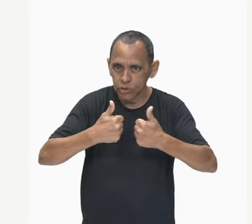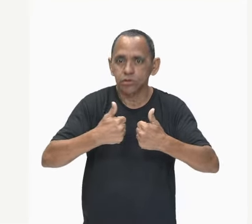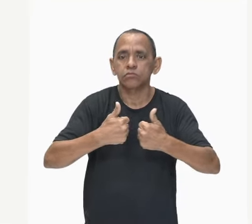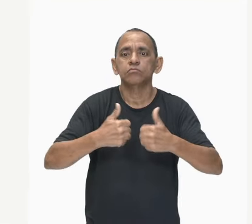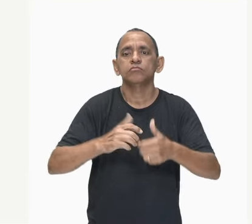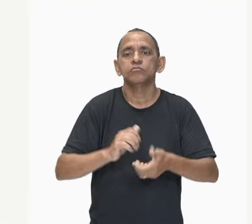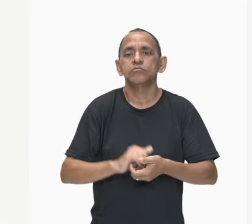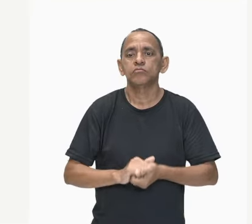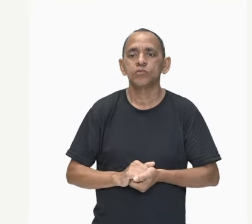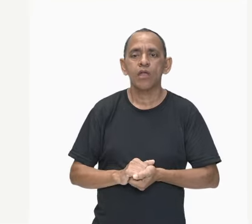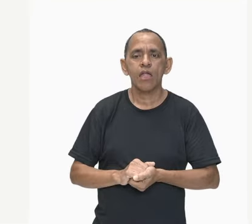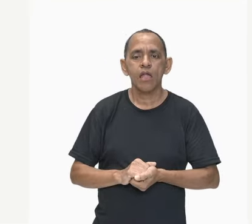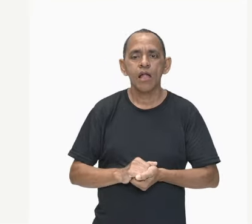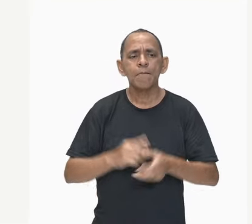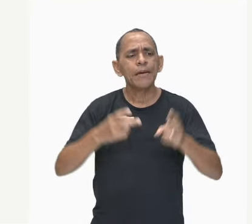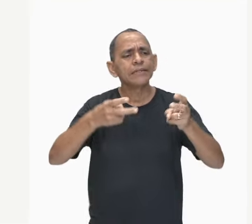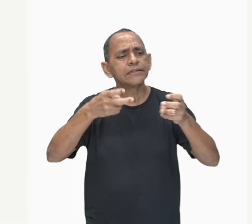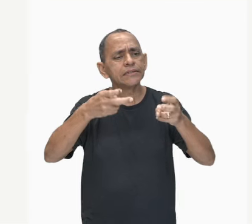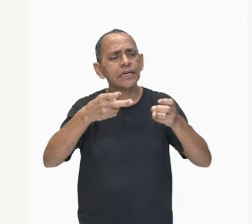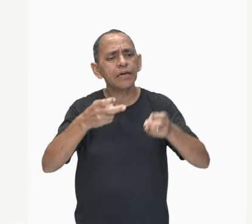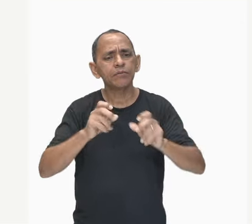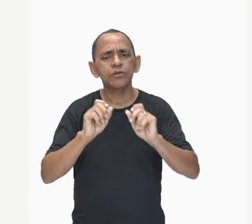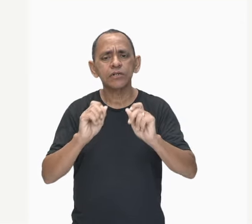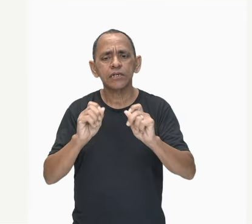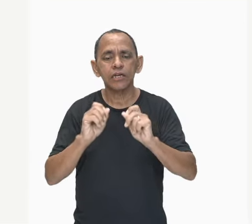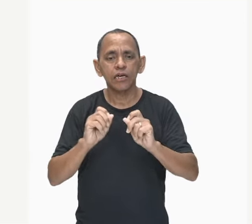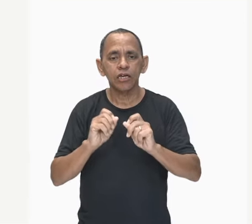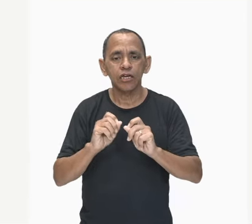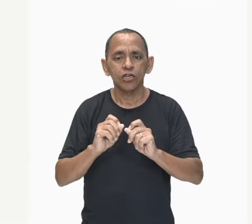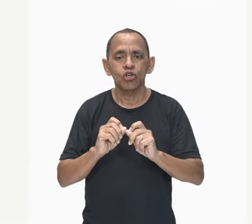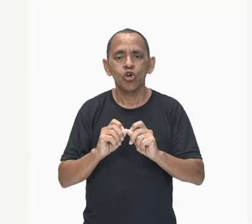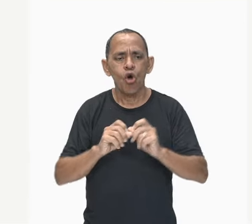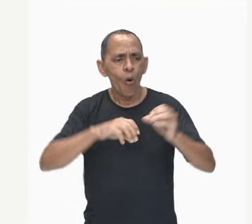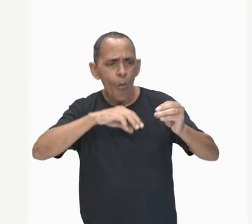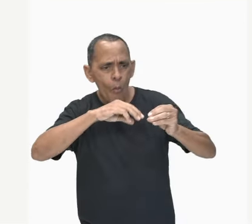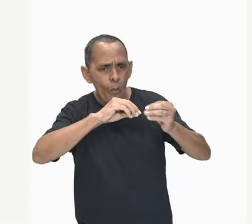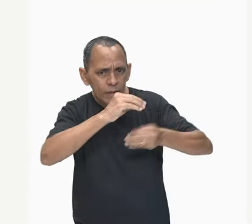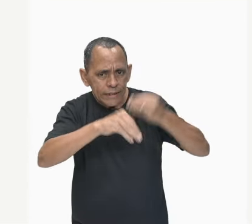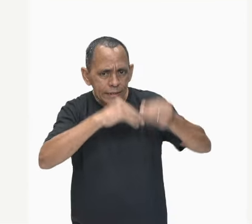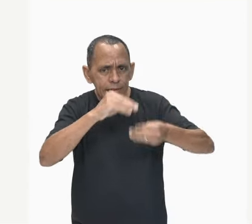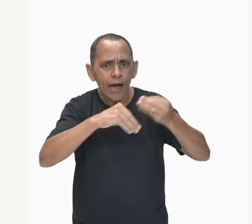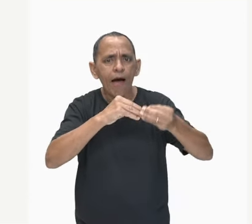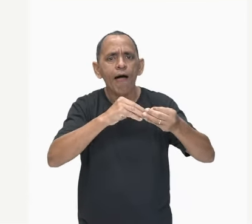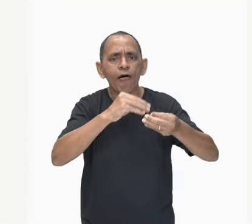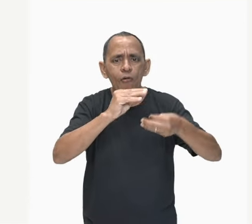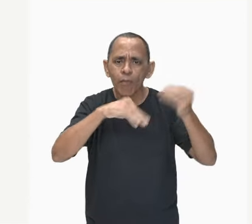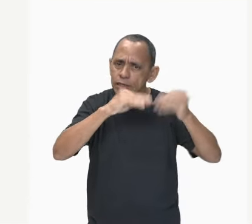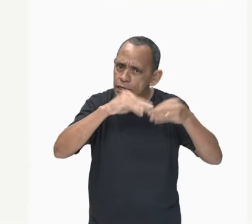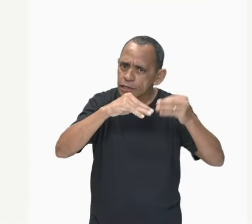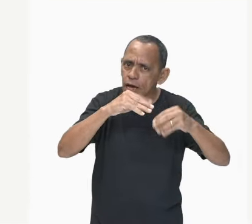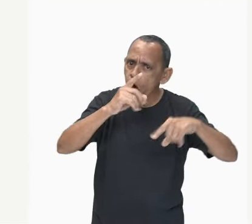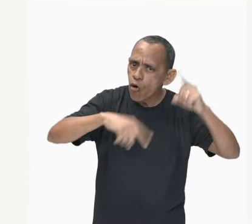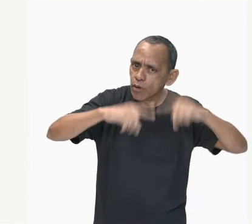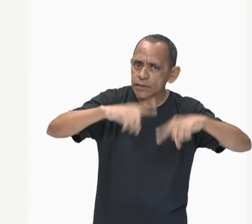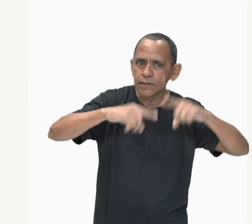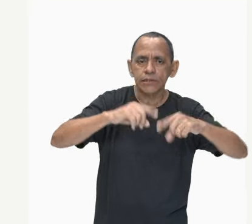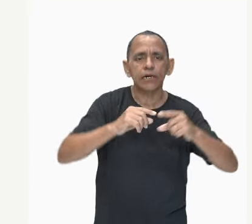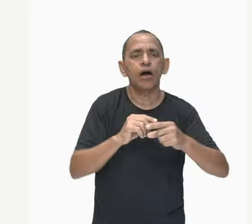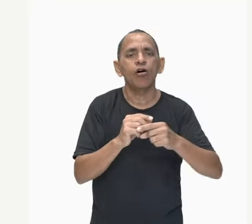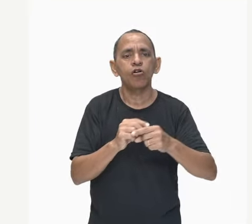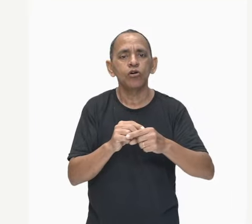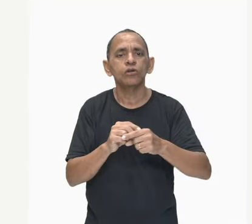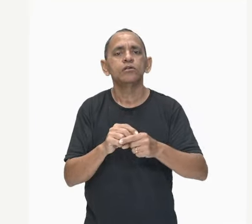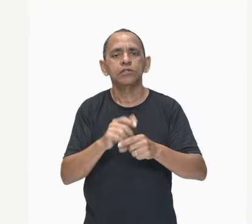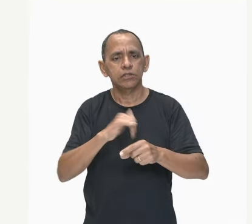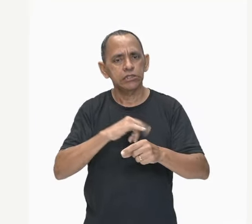quando dizemos que um corpo está carregado, um corpo pode estar